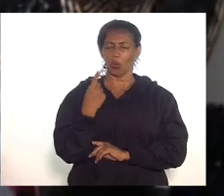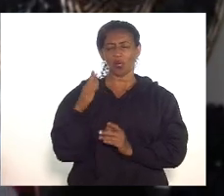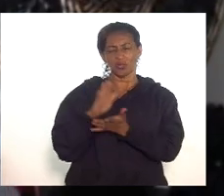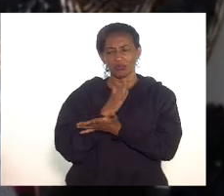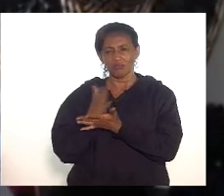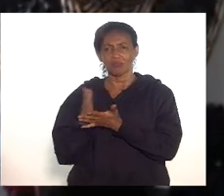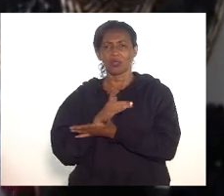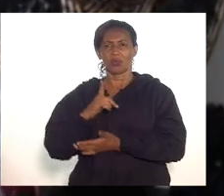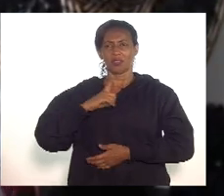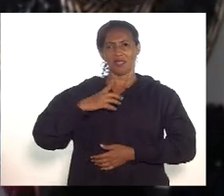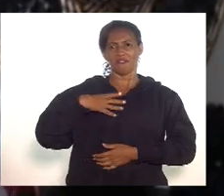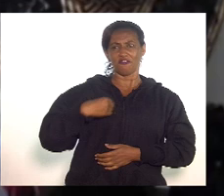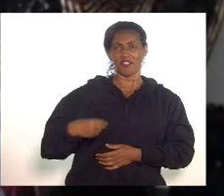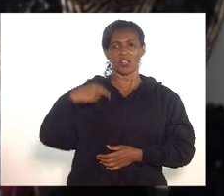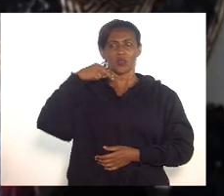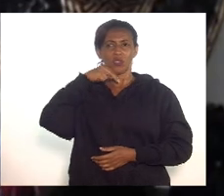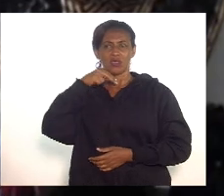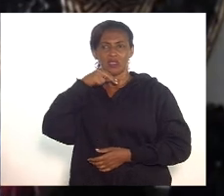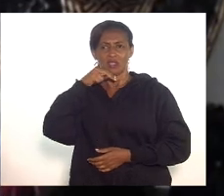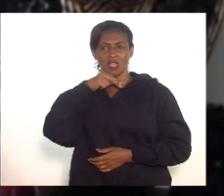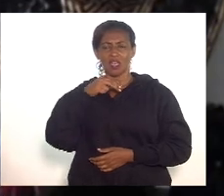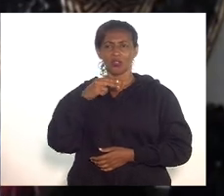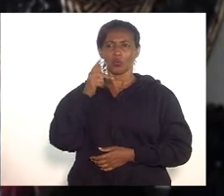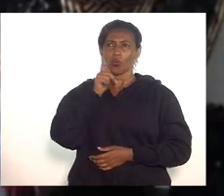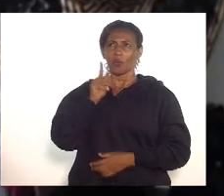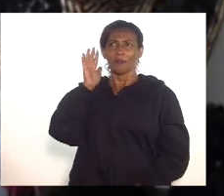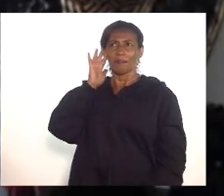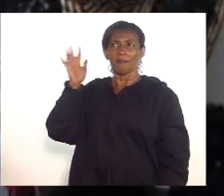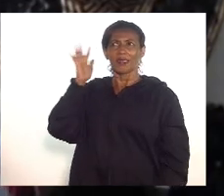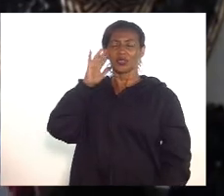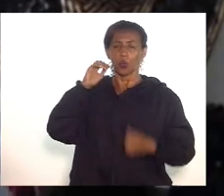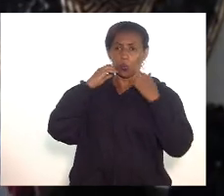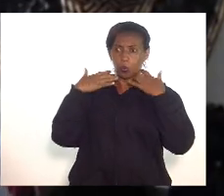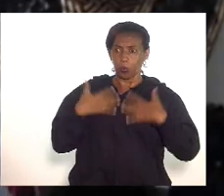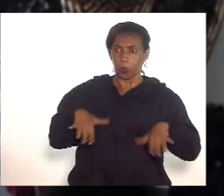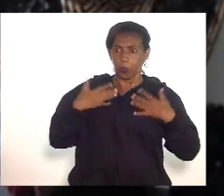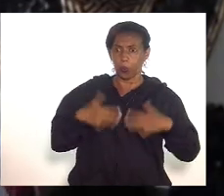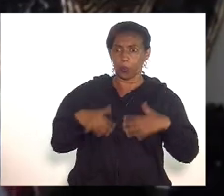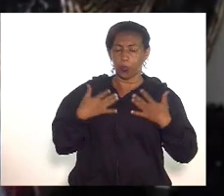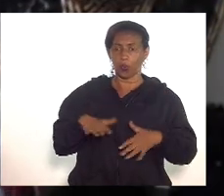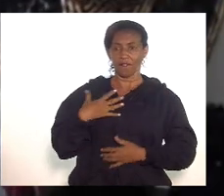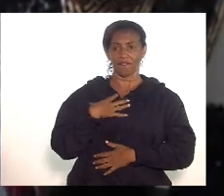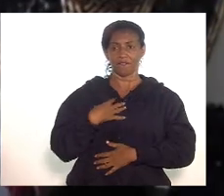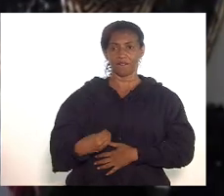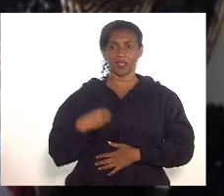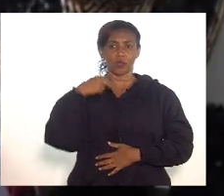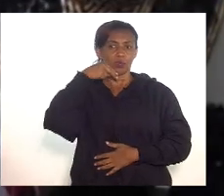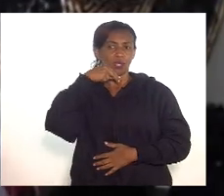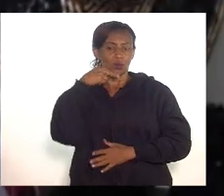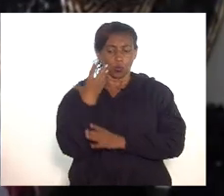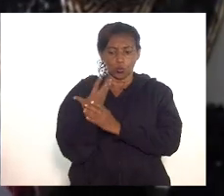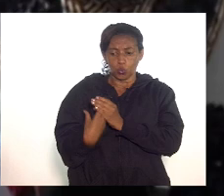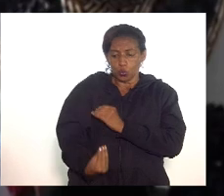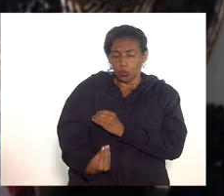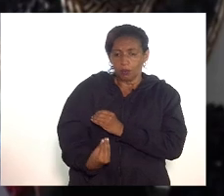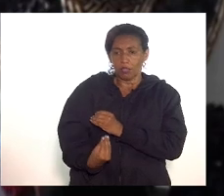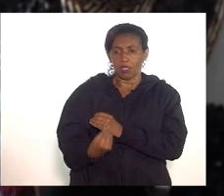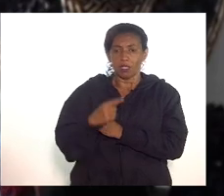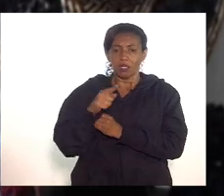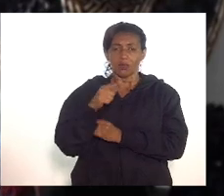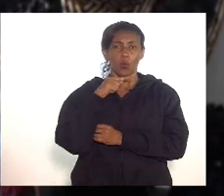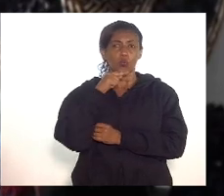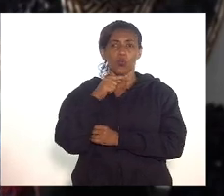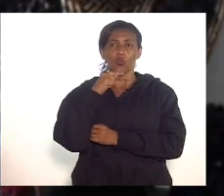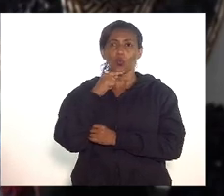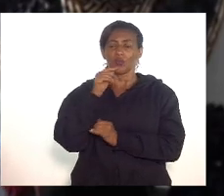alguns netos, e conseguem imaginar o desespero que é um filho, um neto desaparecido e a gente não conseguir